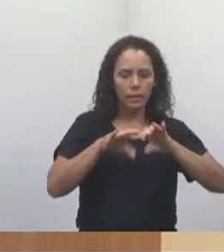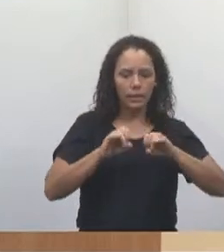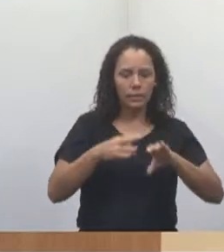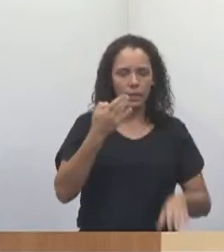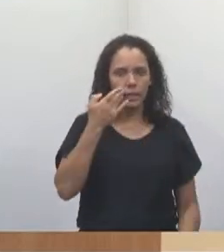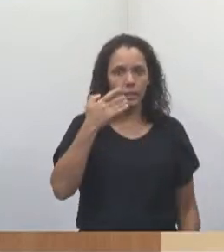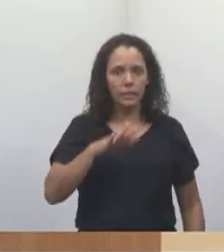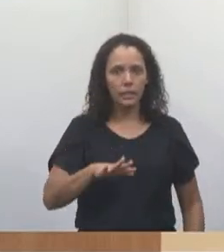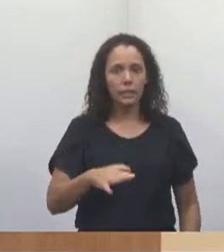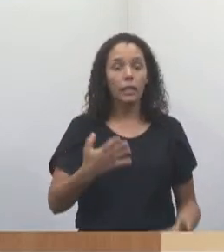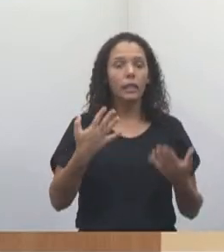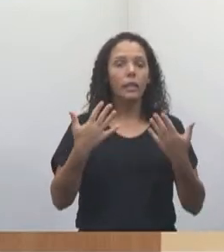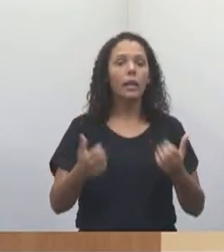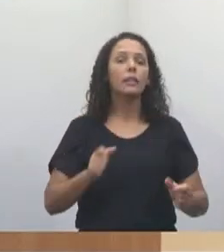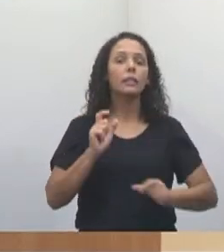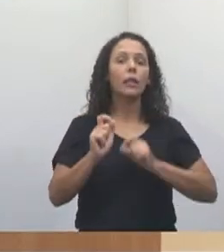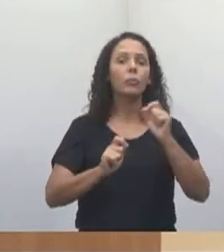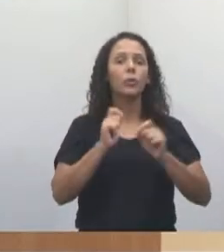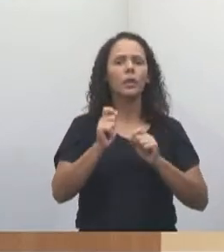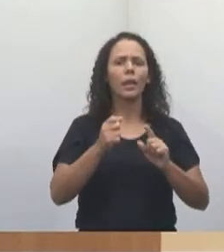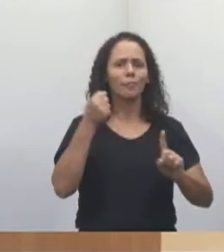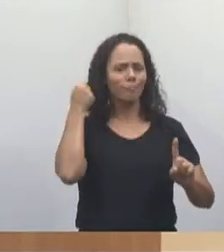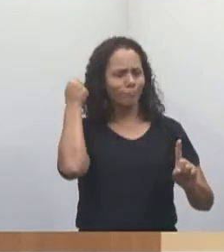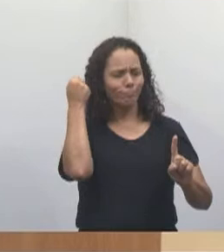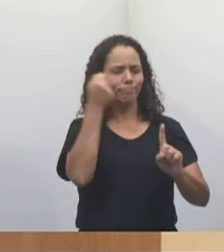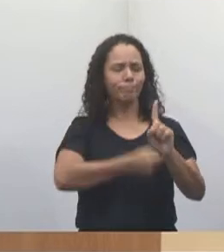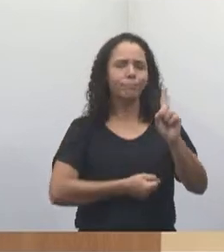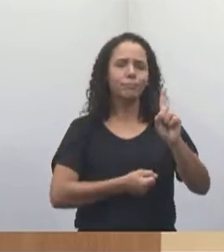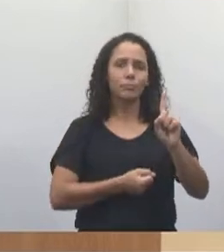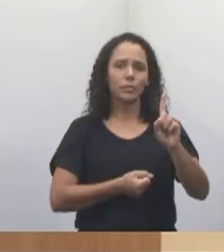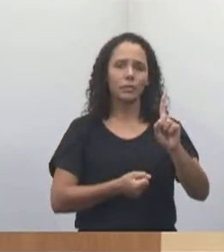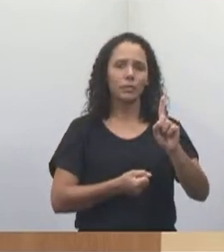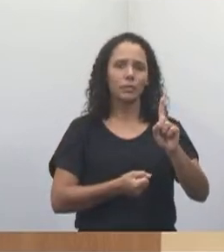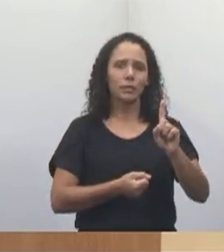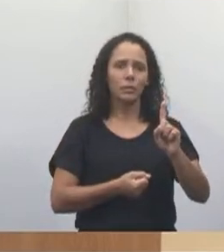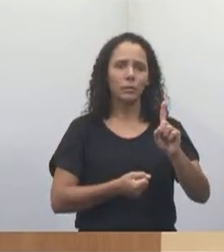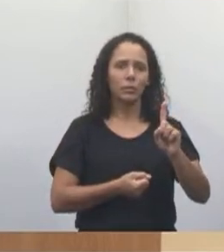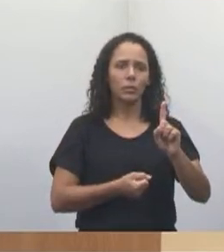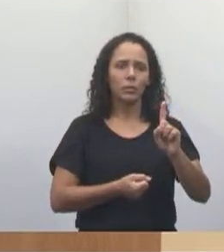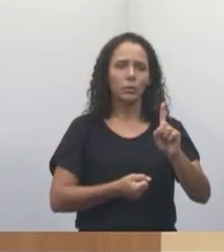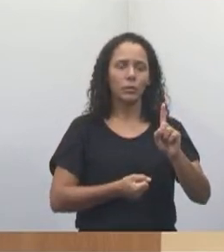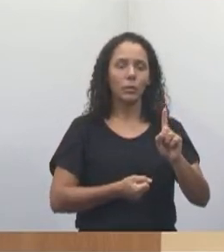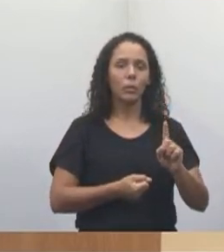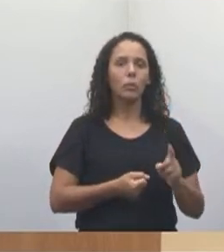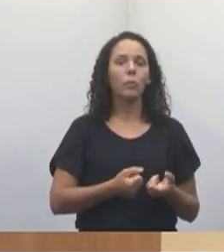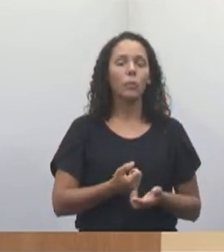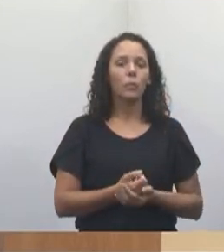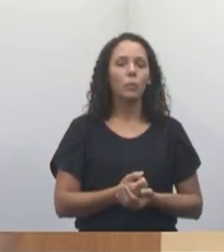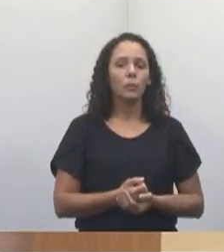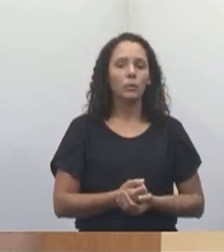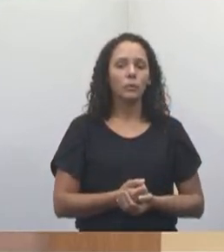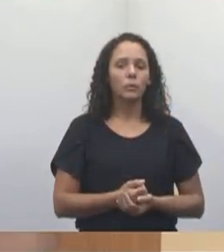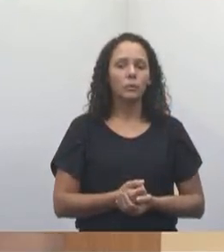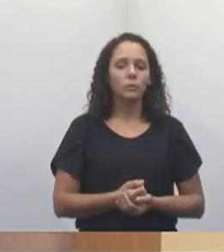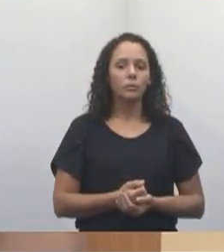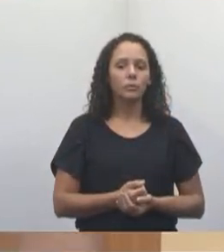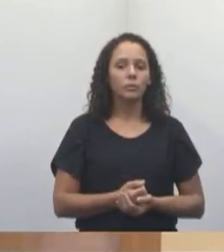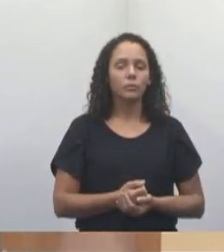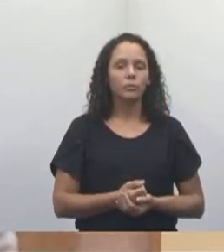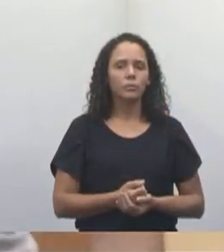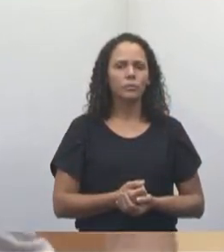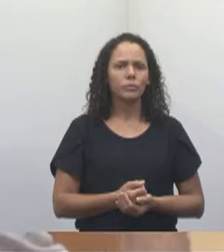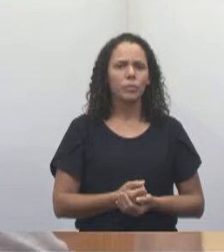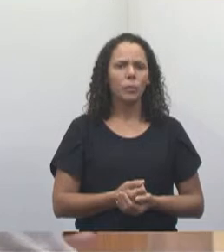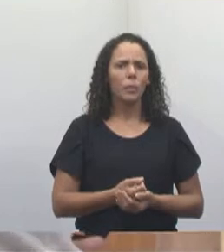recebe como prêmio uma agressão injustificada. Acho que não existe agressão